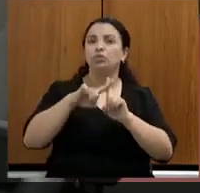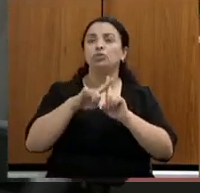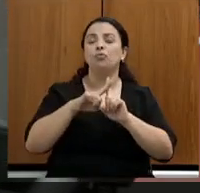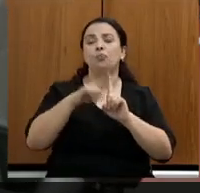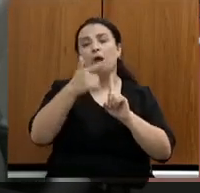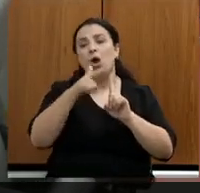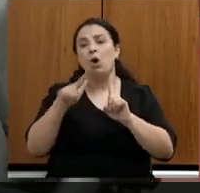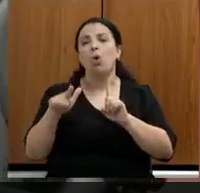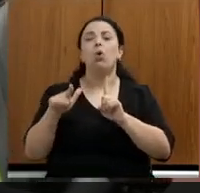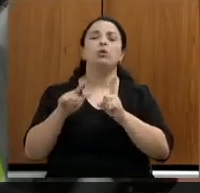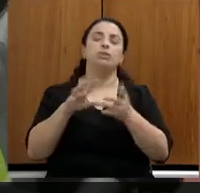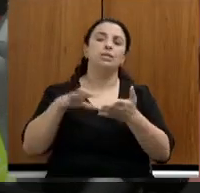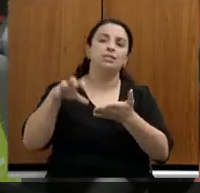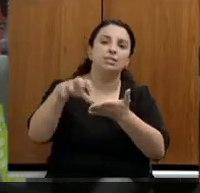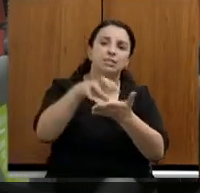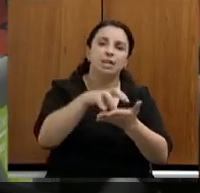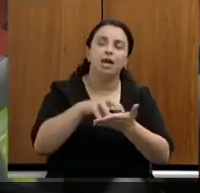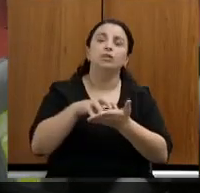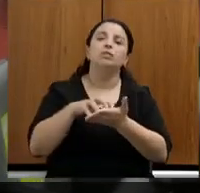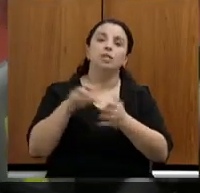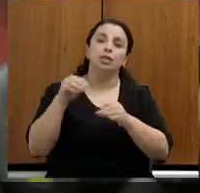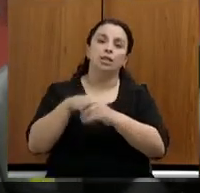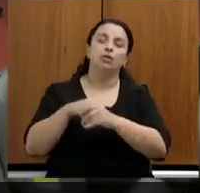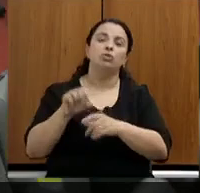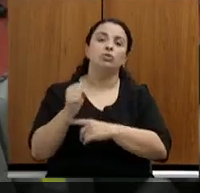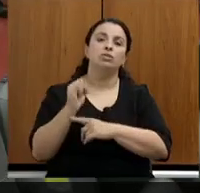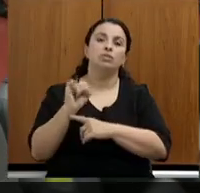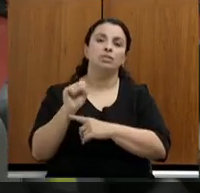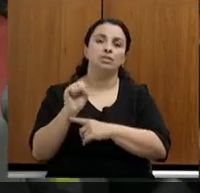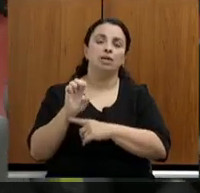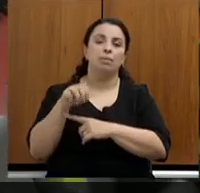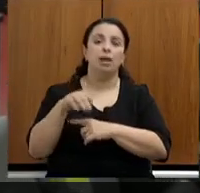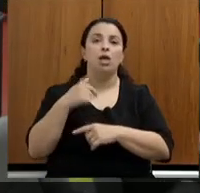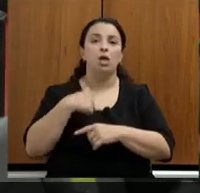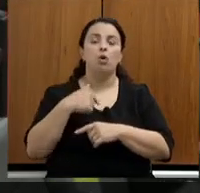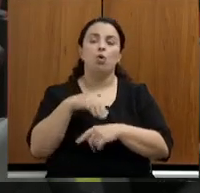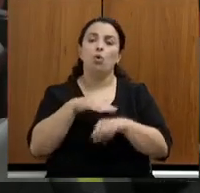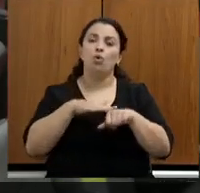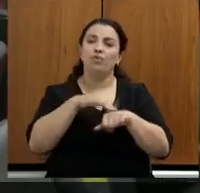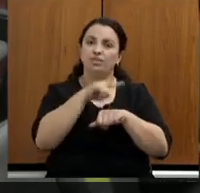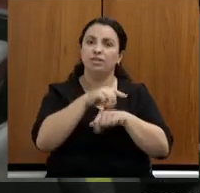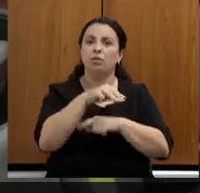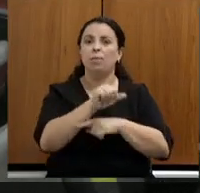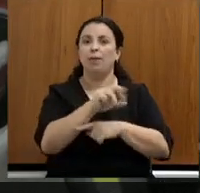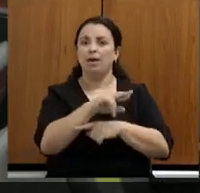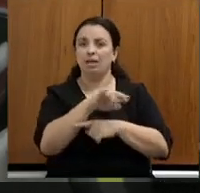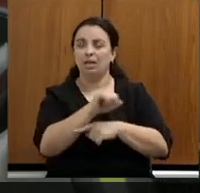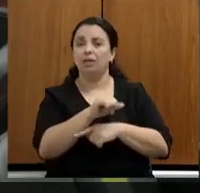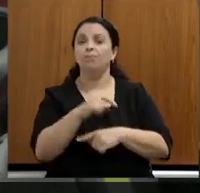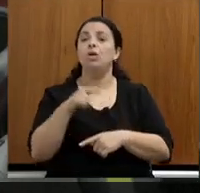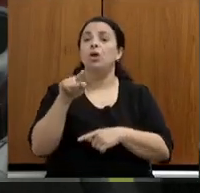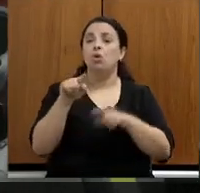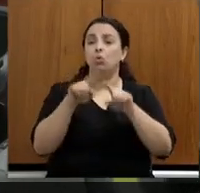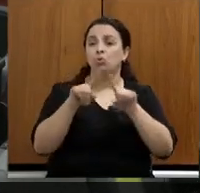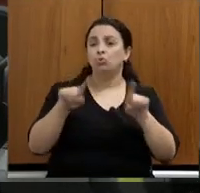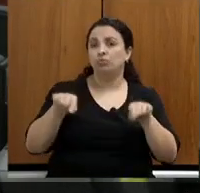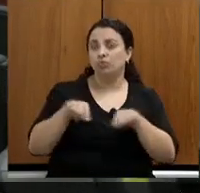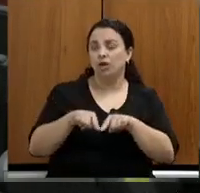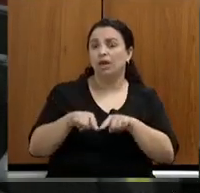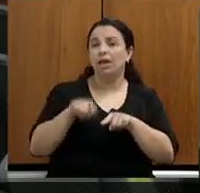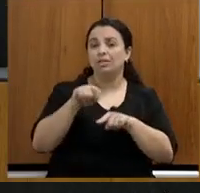eu digo e tenho conversado muito com o governo, com a Marília, os servidores do meio ambiente são peças